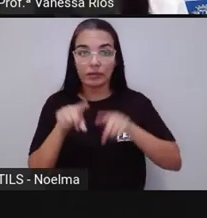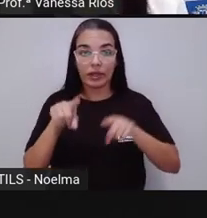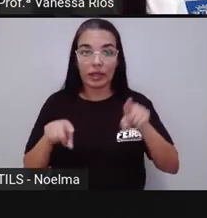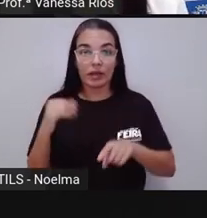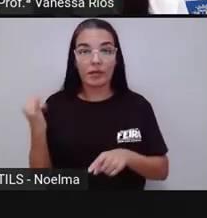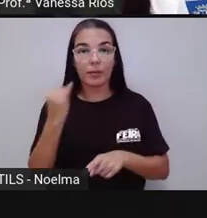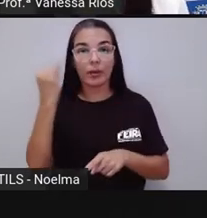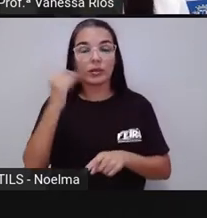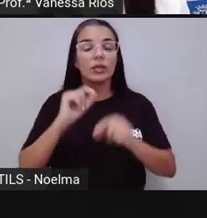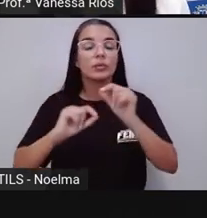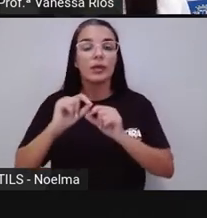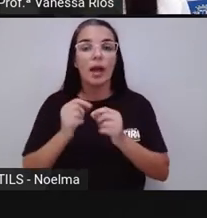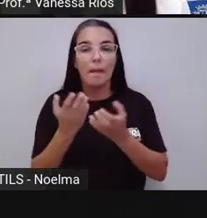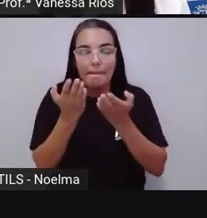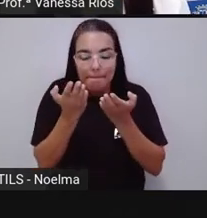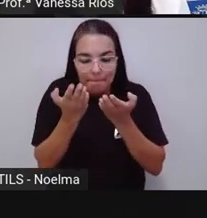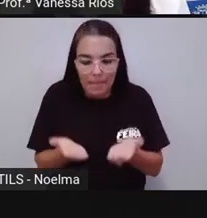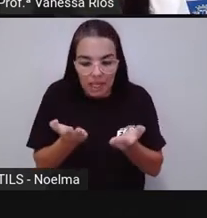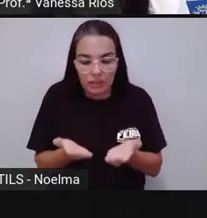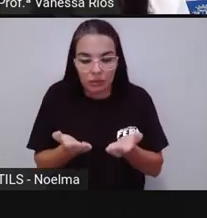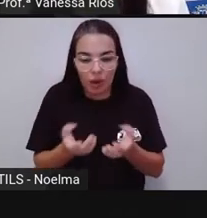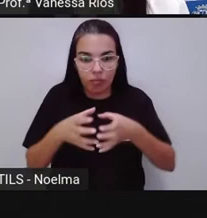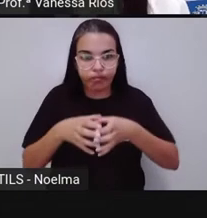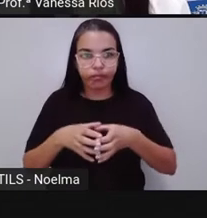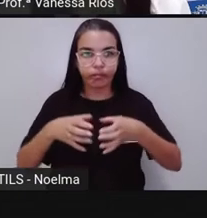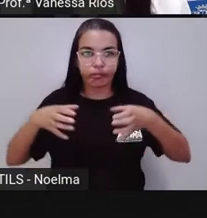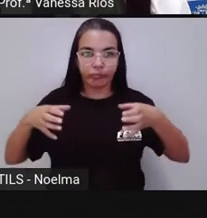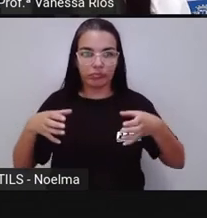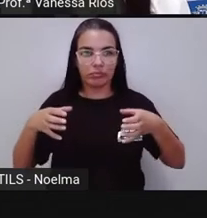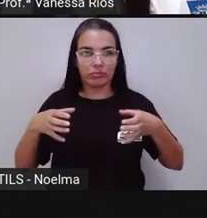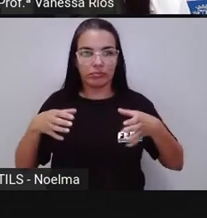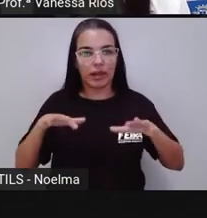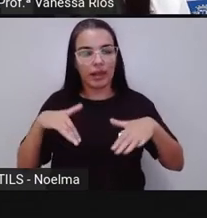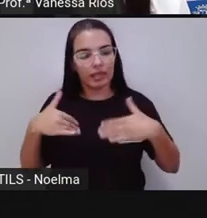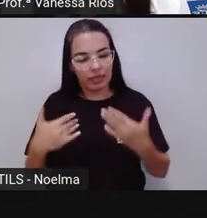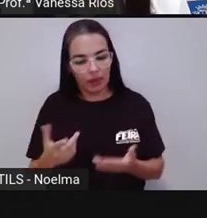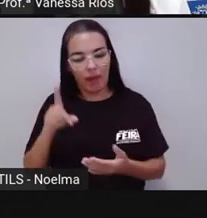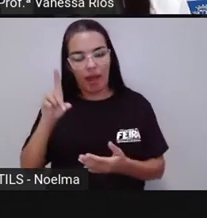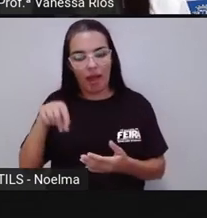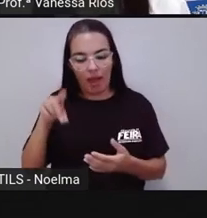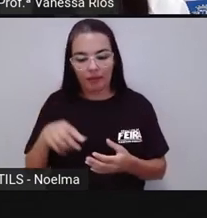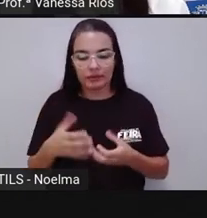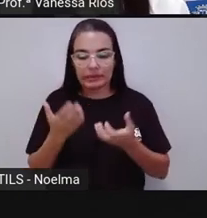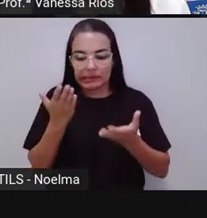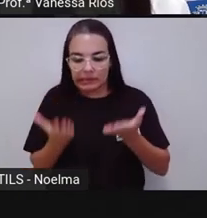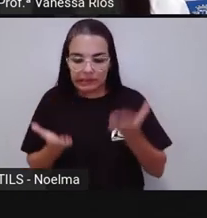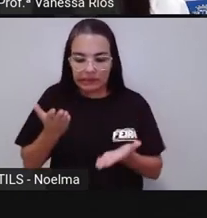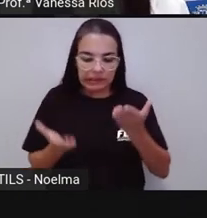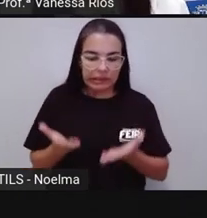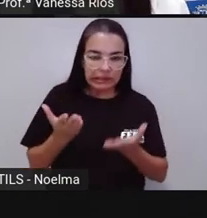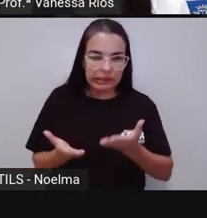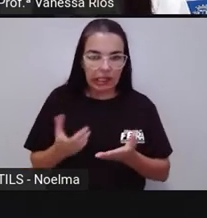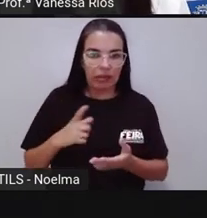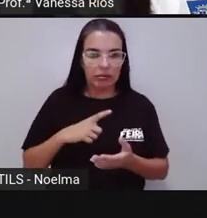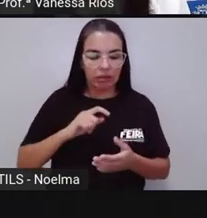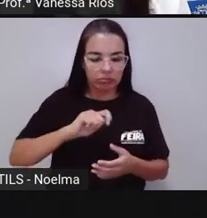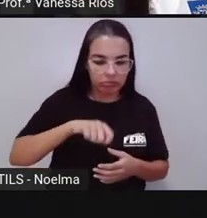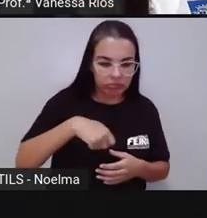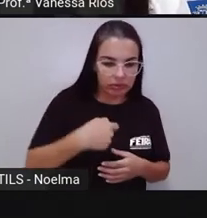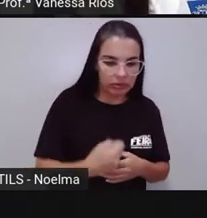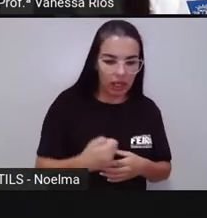importantes, que é o peso e o volume. Então, a densidade de um material é dada, é